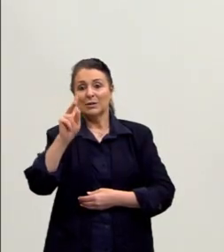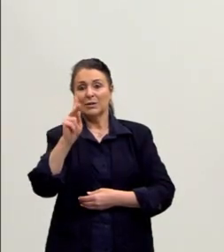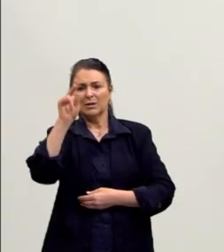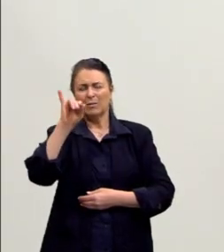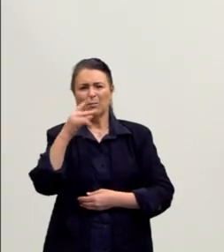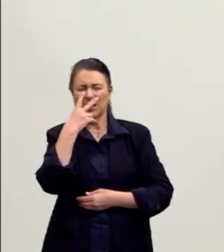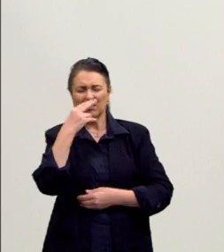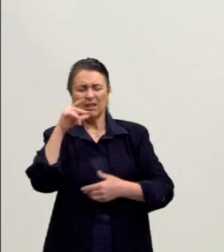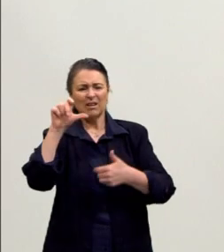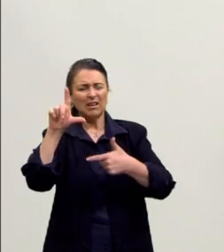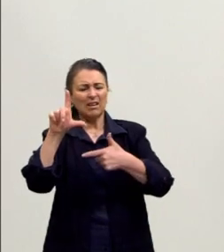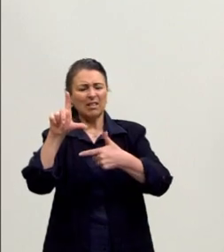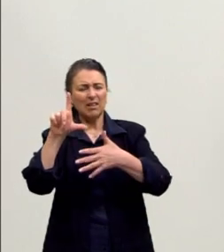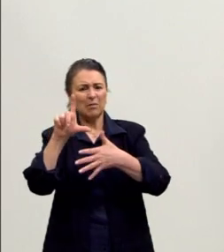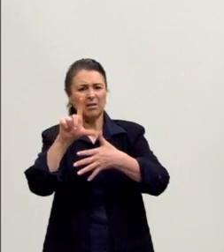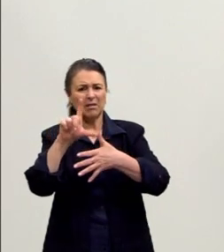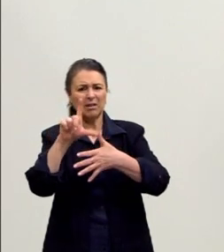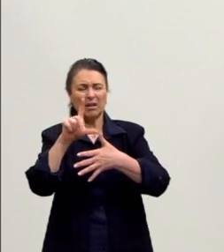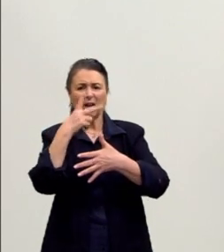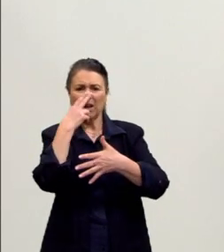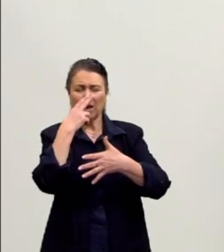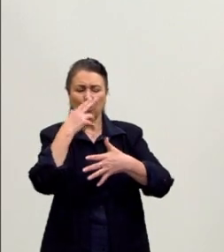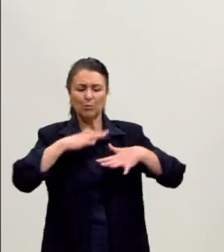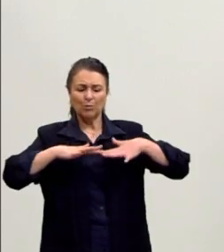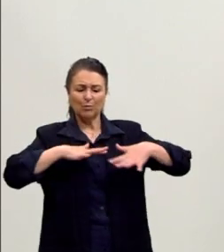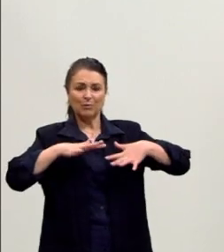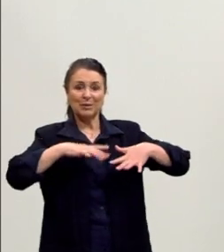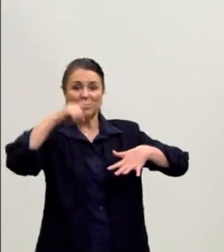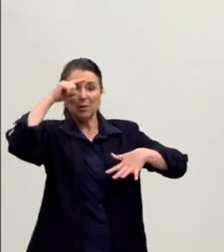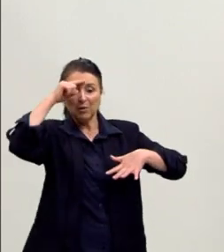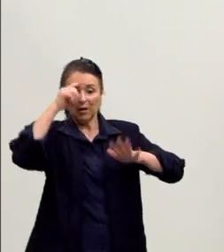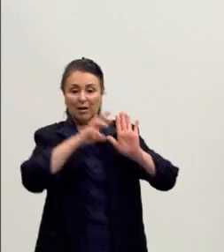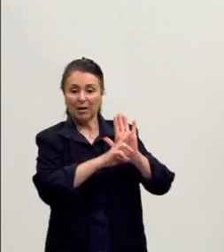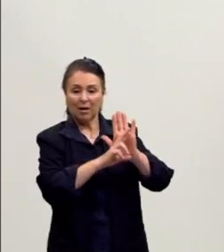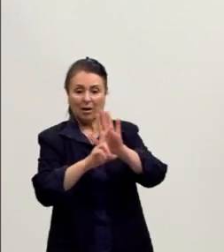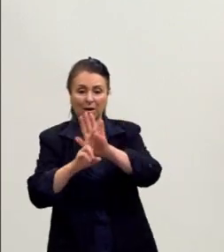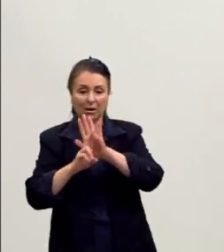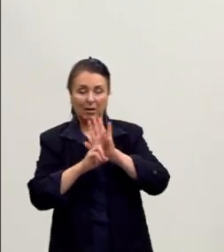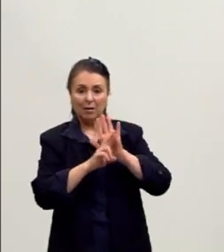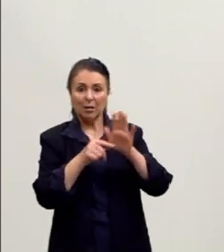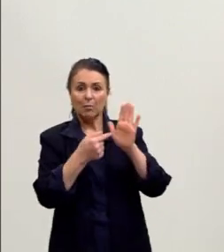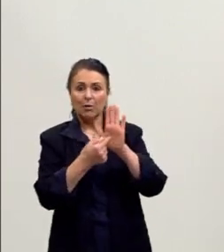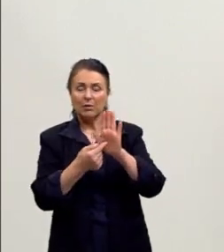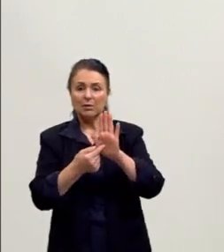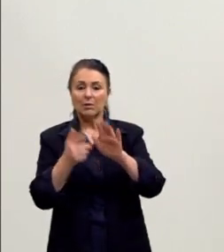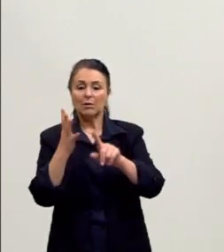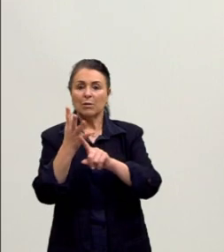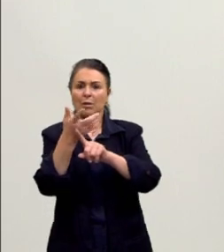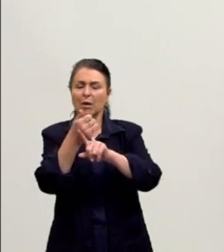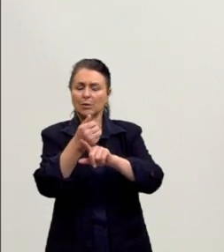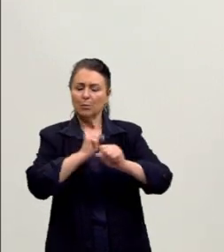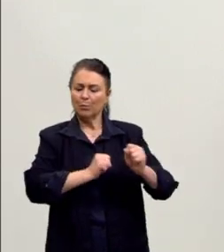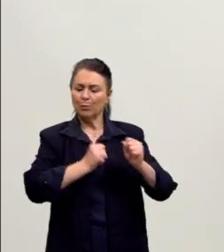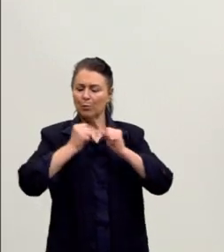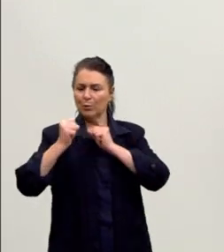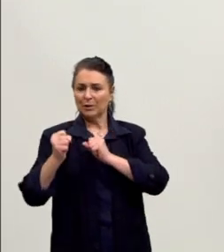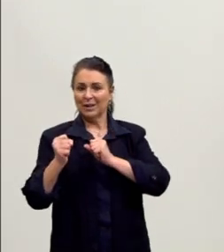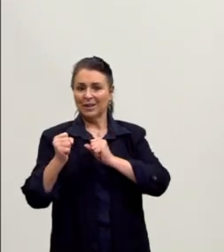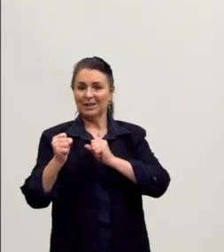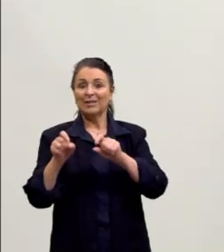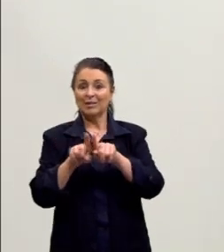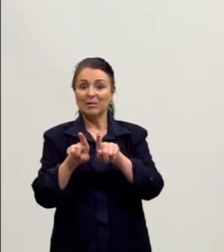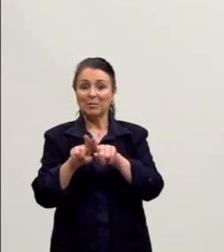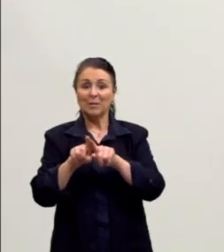se tornou muito presente o ativismo que a Frida representa, através da sua arte, esse poder de libertação, de empoderamento